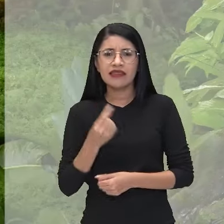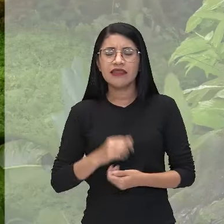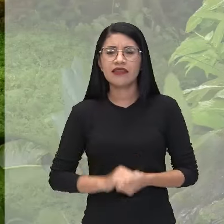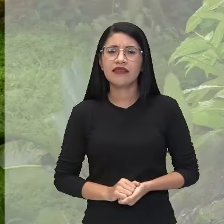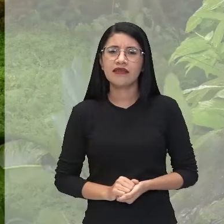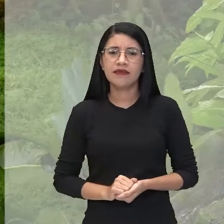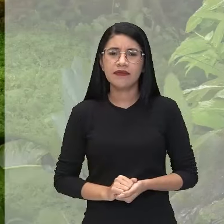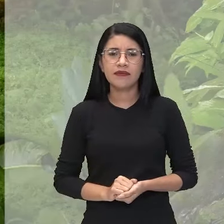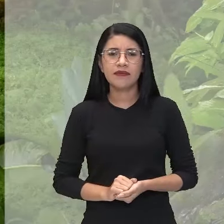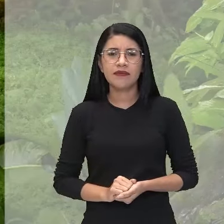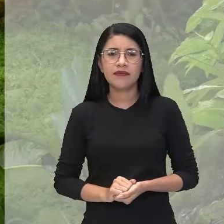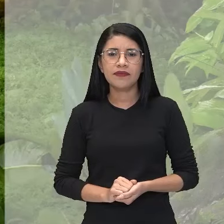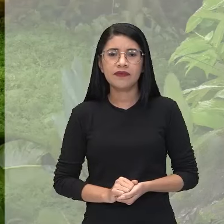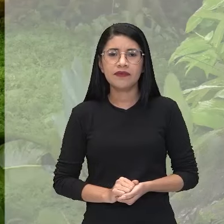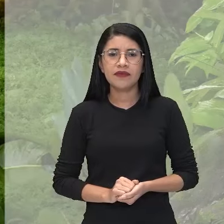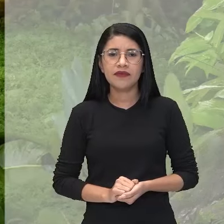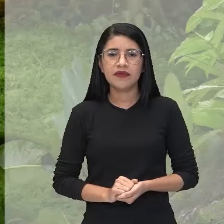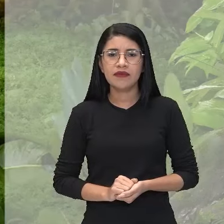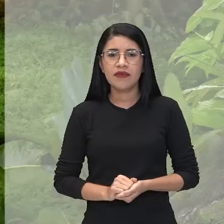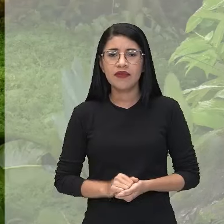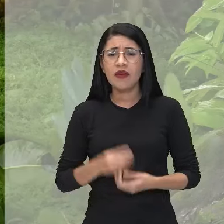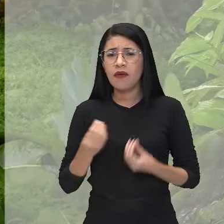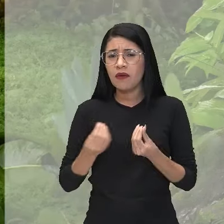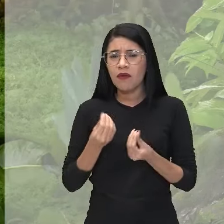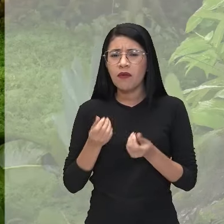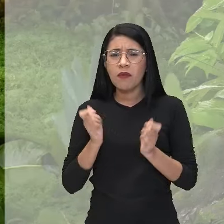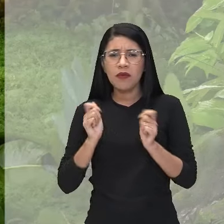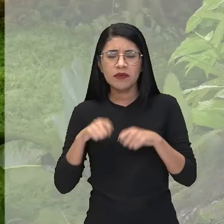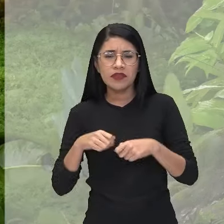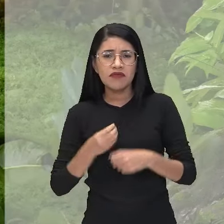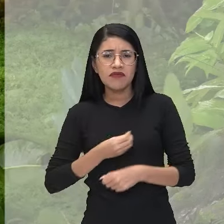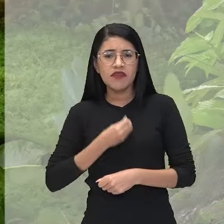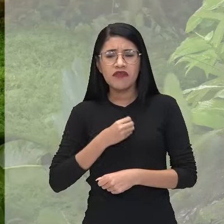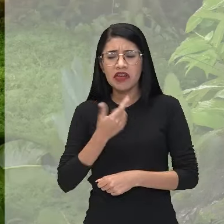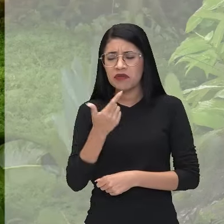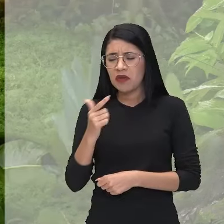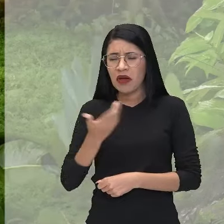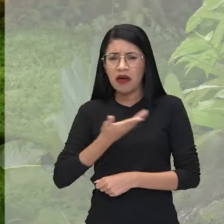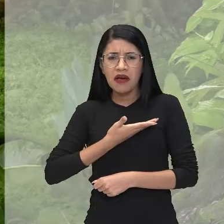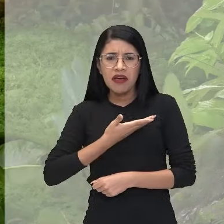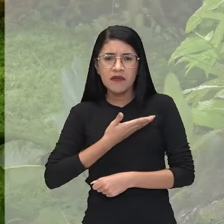A solidão? Viver assim? Sem amigos?